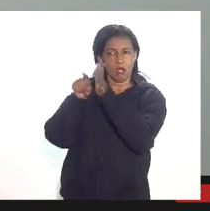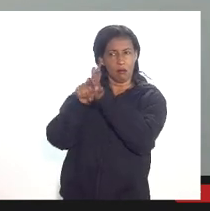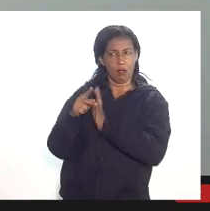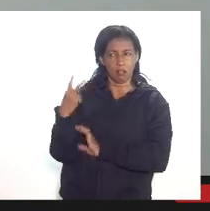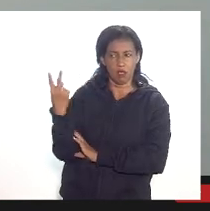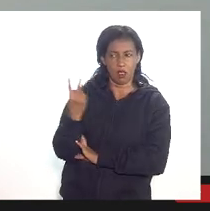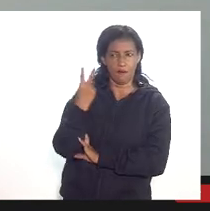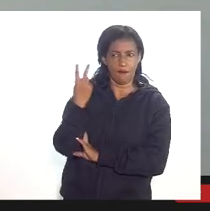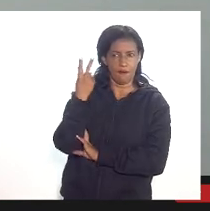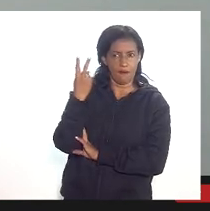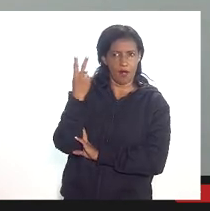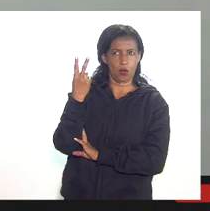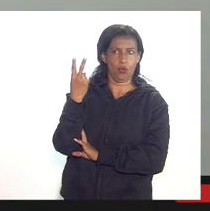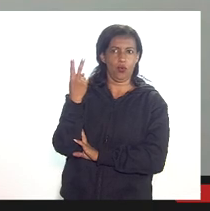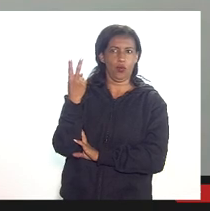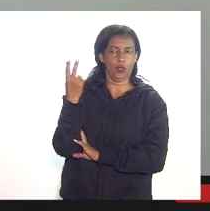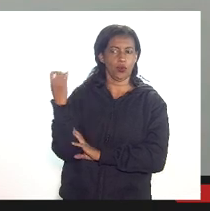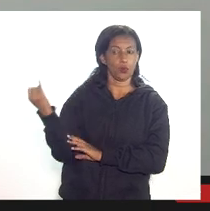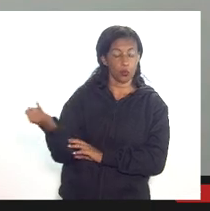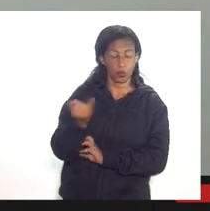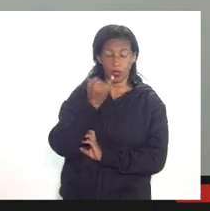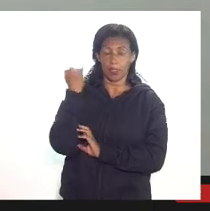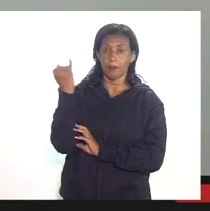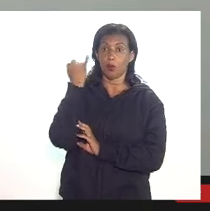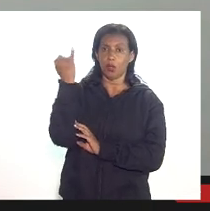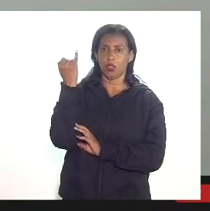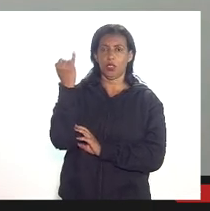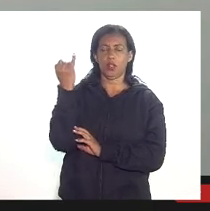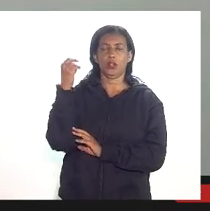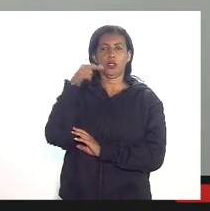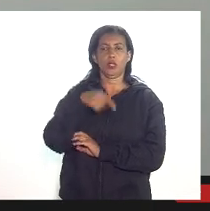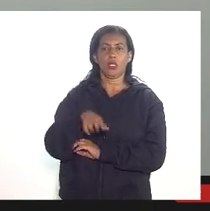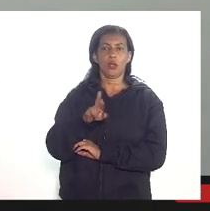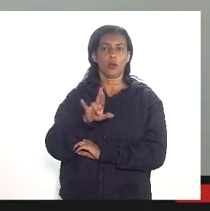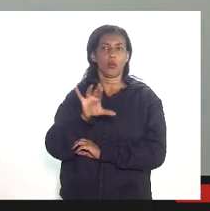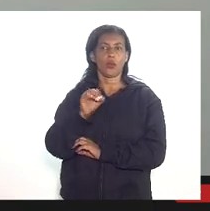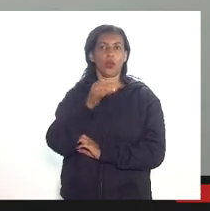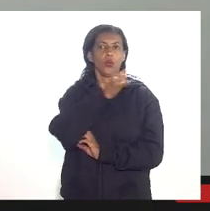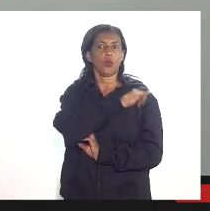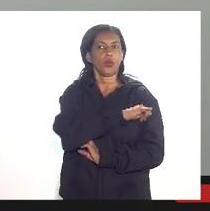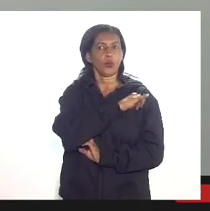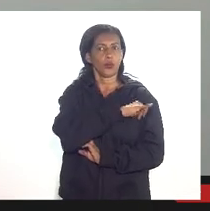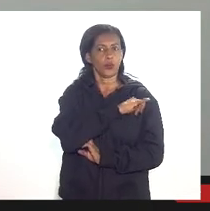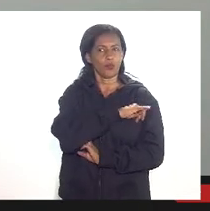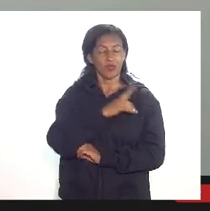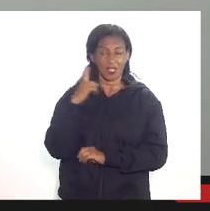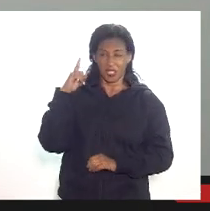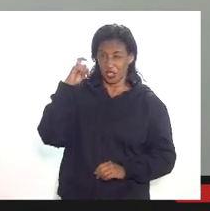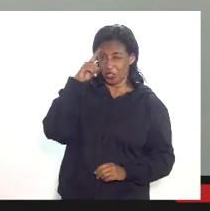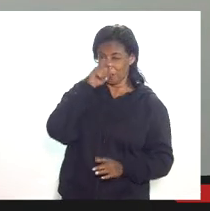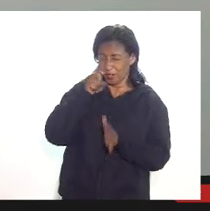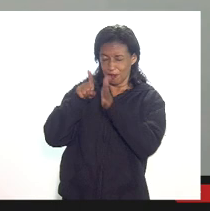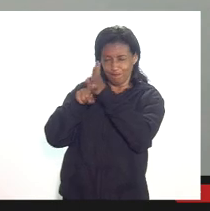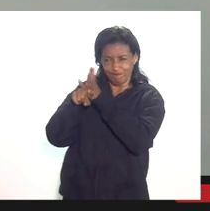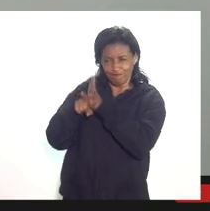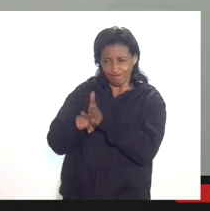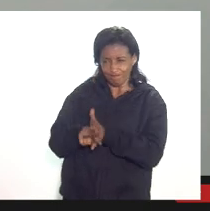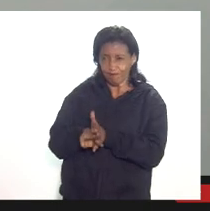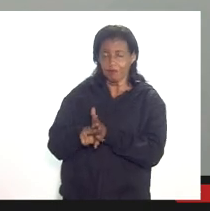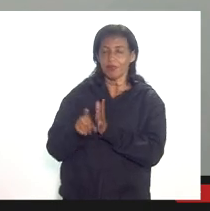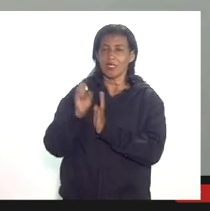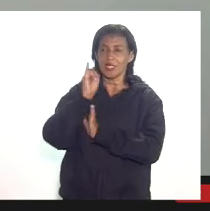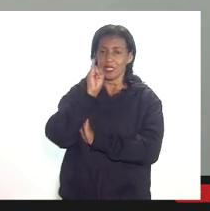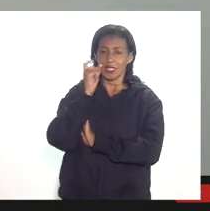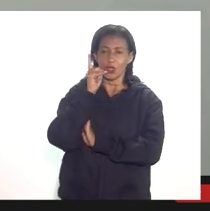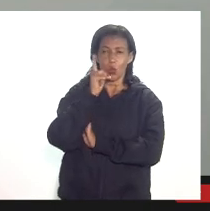aqui muito significativos que serão devidos para estado do Rio de Janeiro porém eles são muito difíceis rastreados e se foram rastreados a gente depende